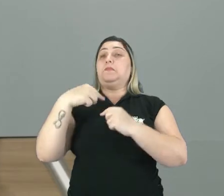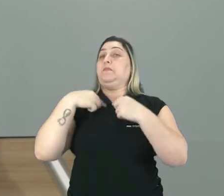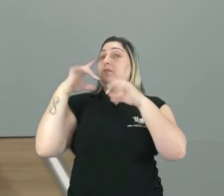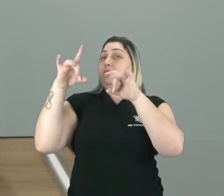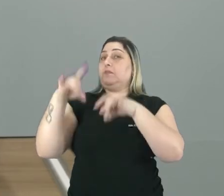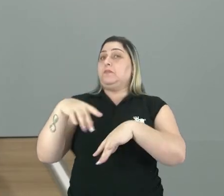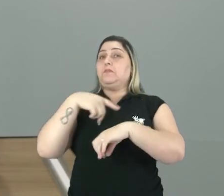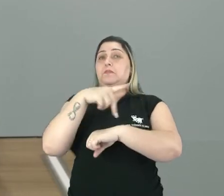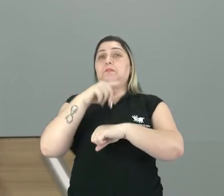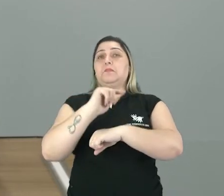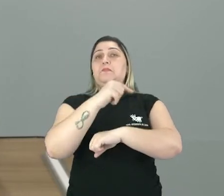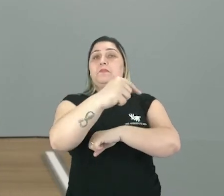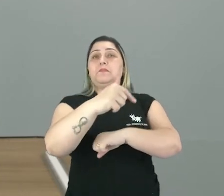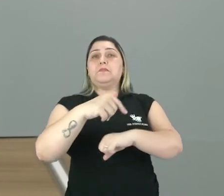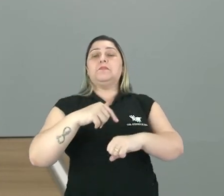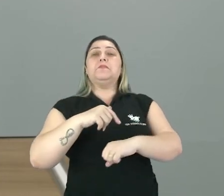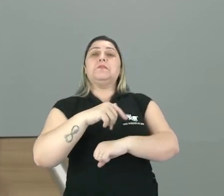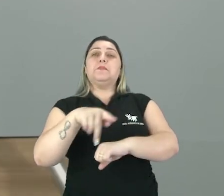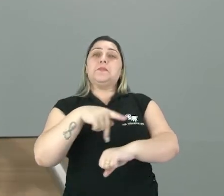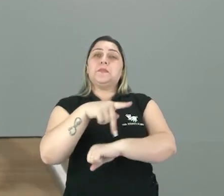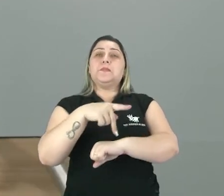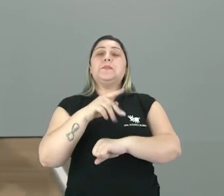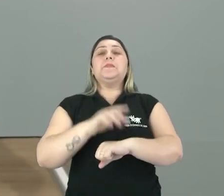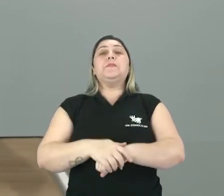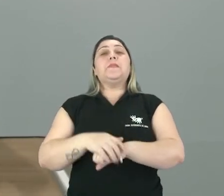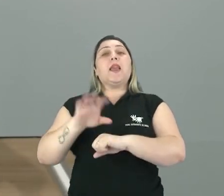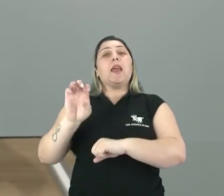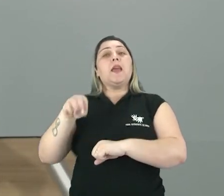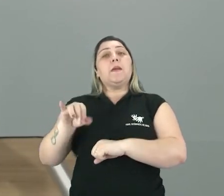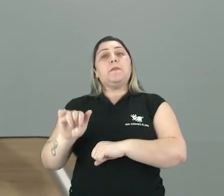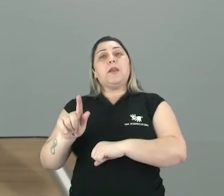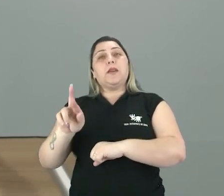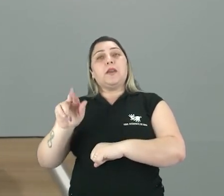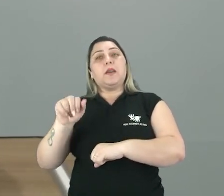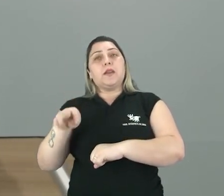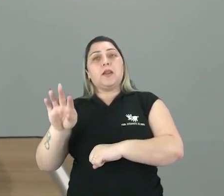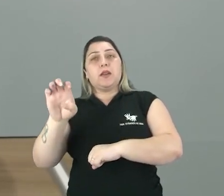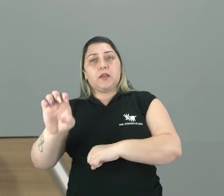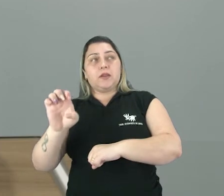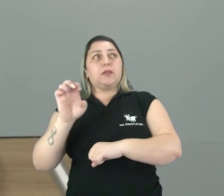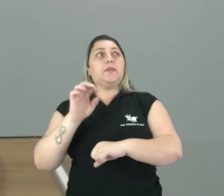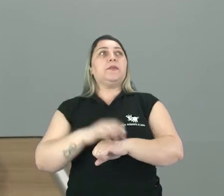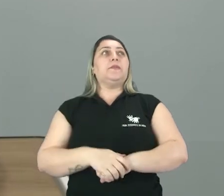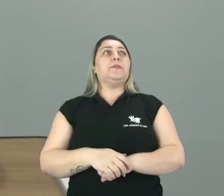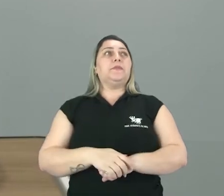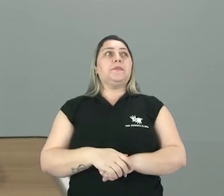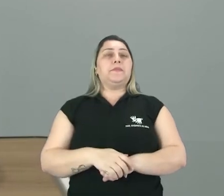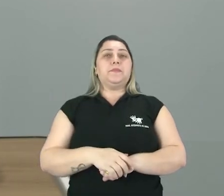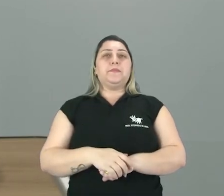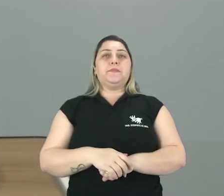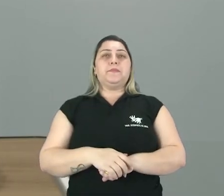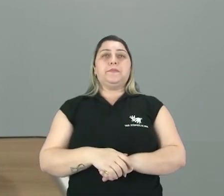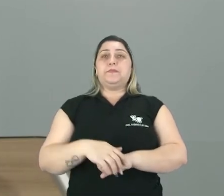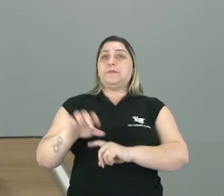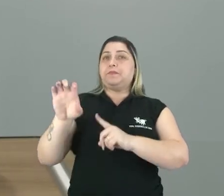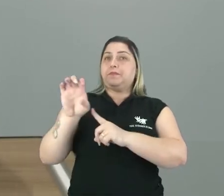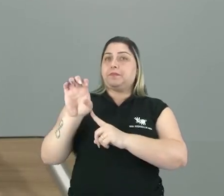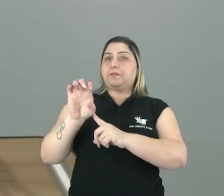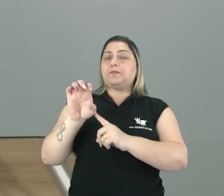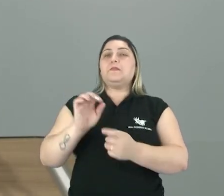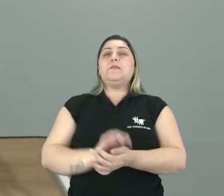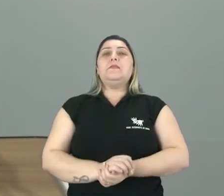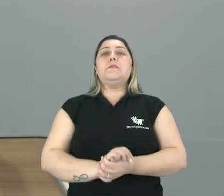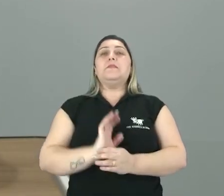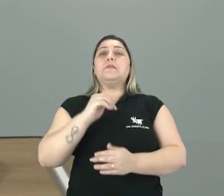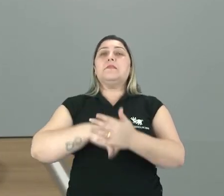país e vou para o outro. Eu fiz uma emigração. Emigrante. Eu sou denominada emigrante. Com E. Lá